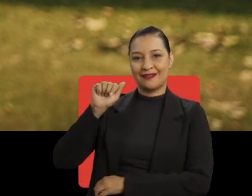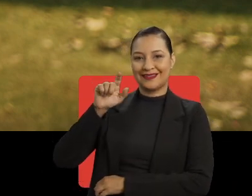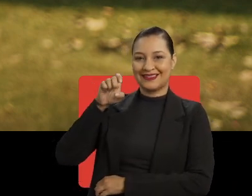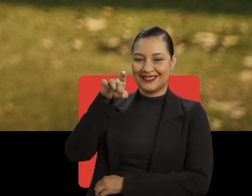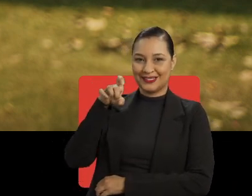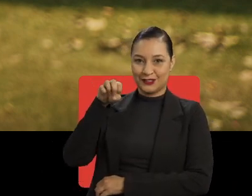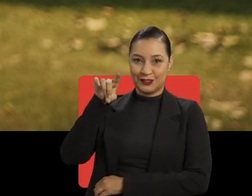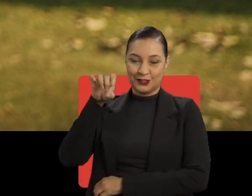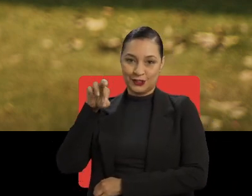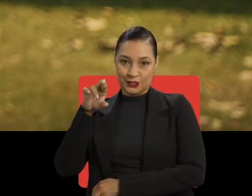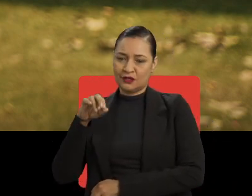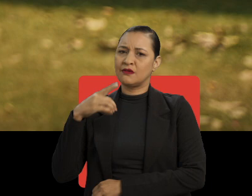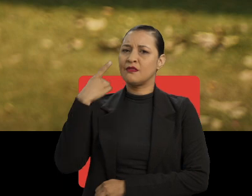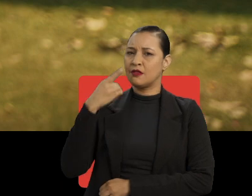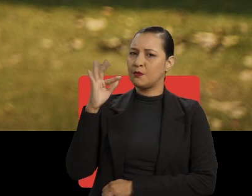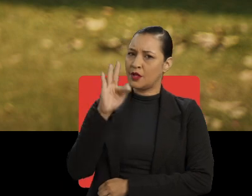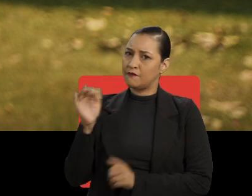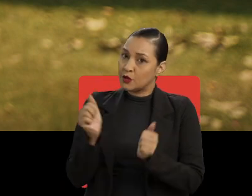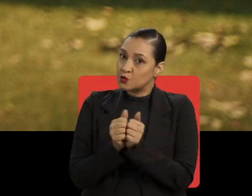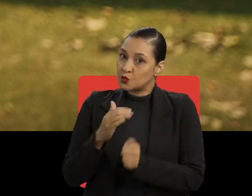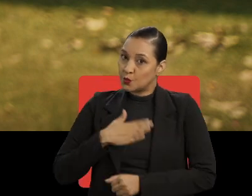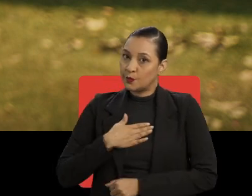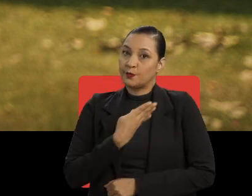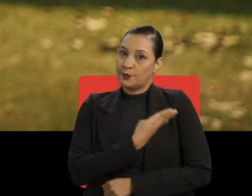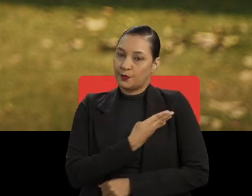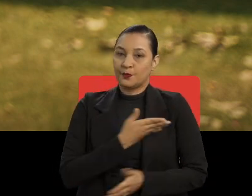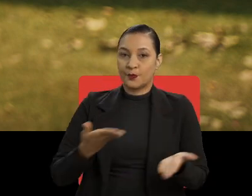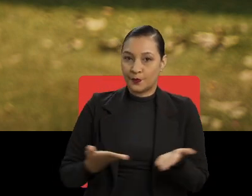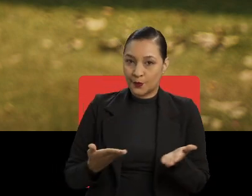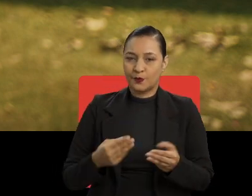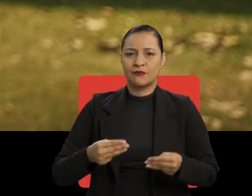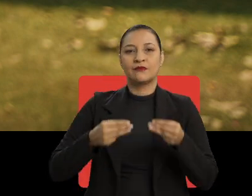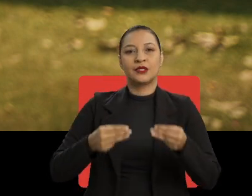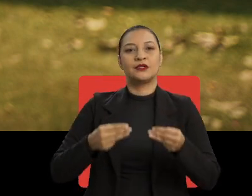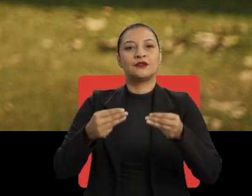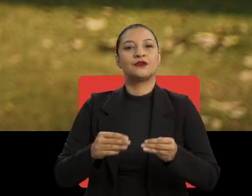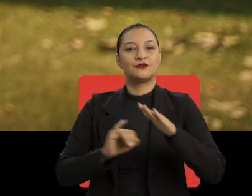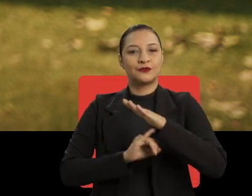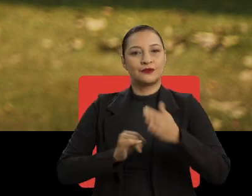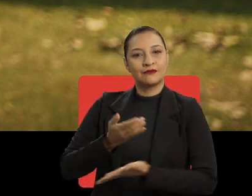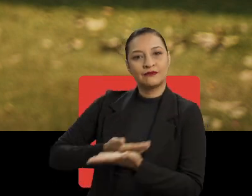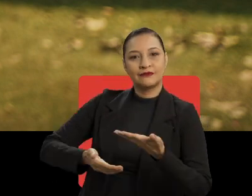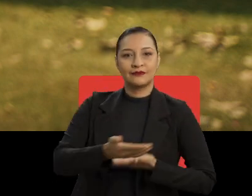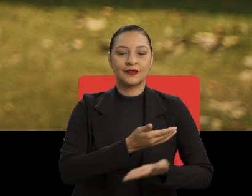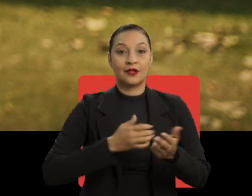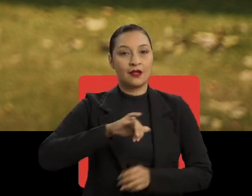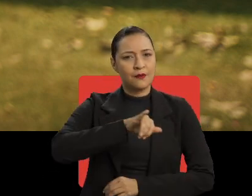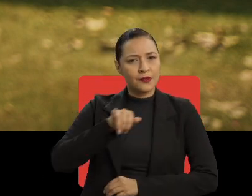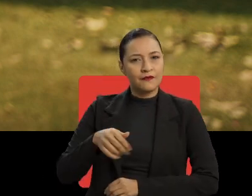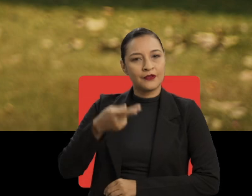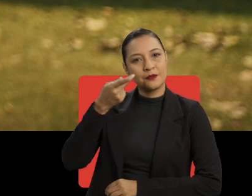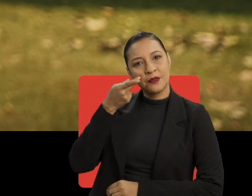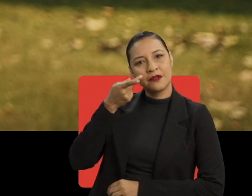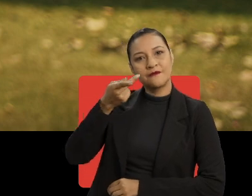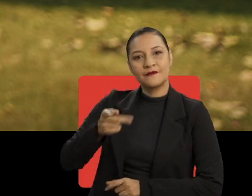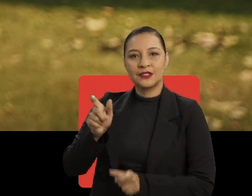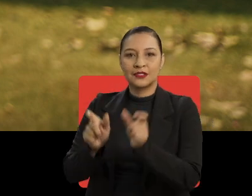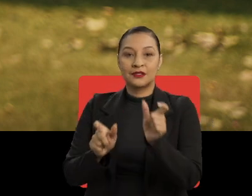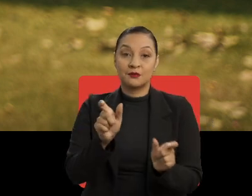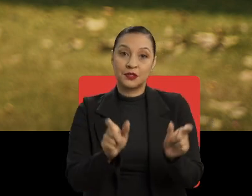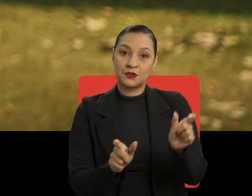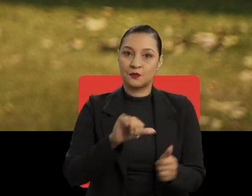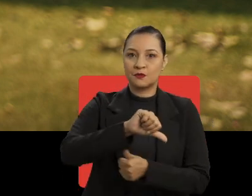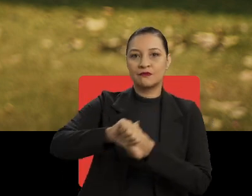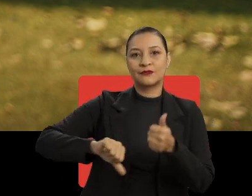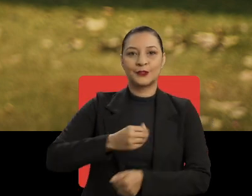que foi deputado federal junto comigo, é meu amigo e hoje ministro de Relações Institucionais. Aproveitamos para visitar pessoas que tiveram a